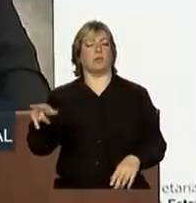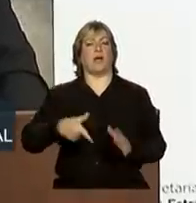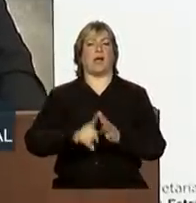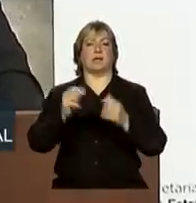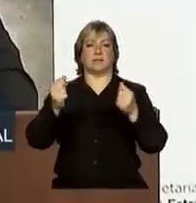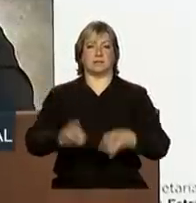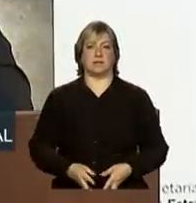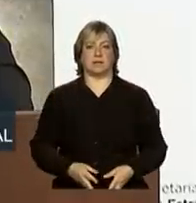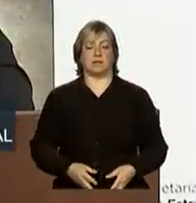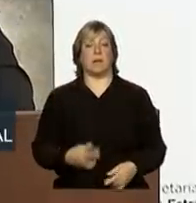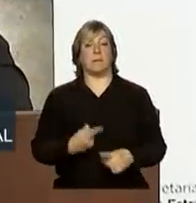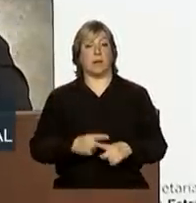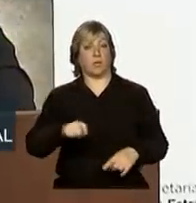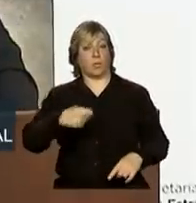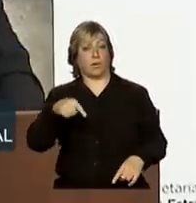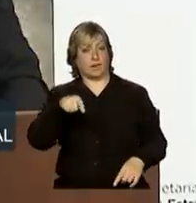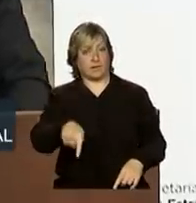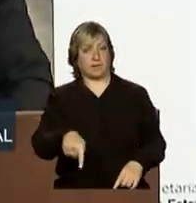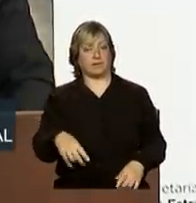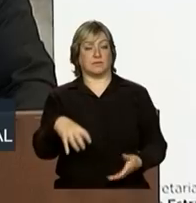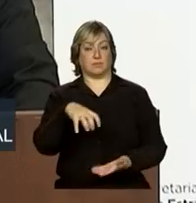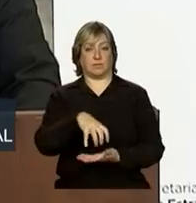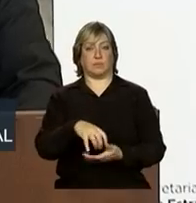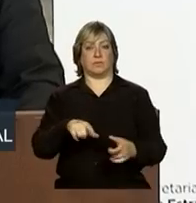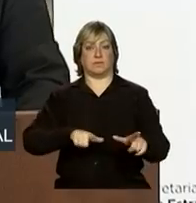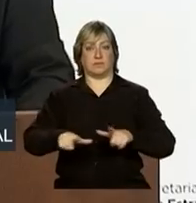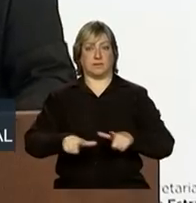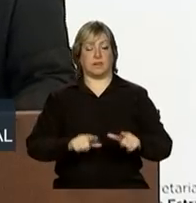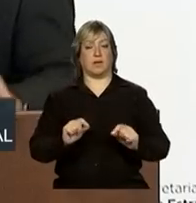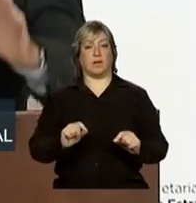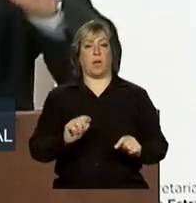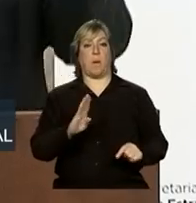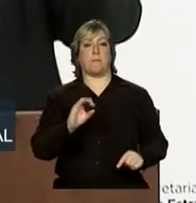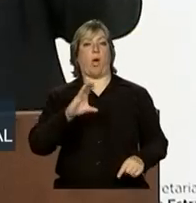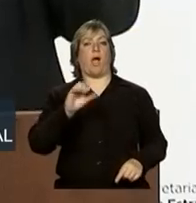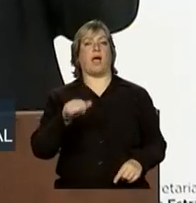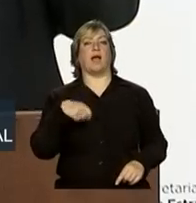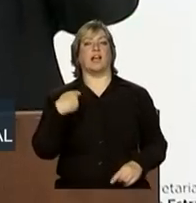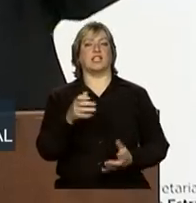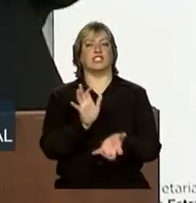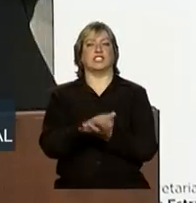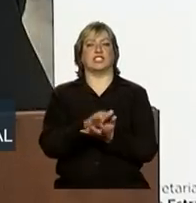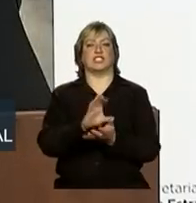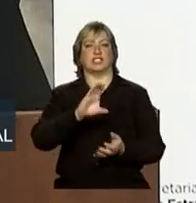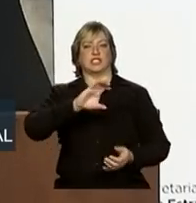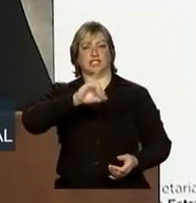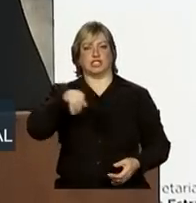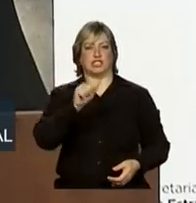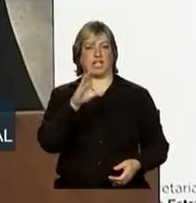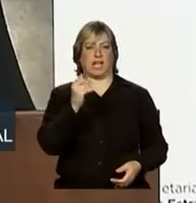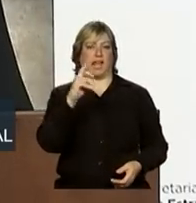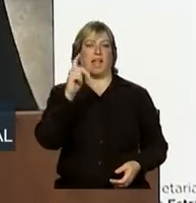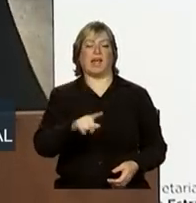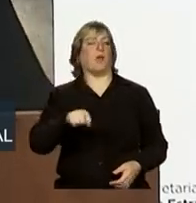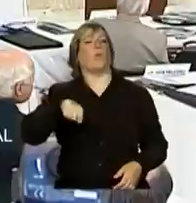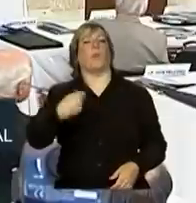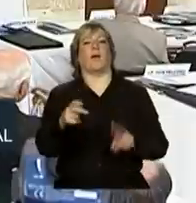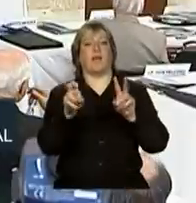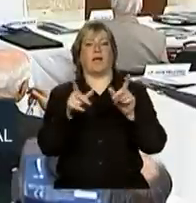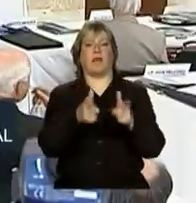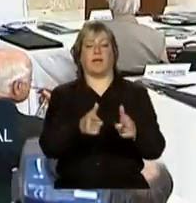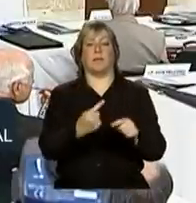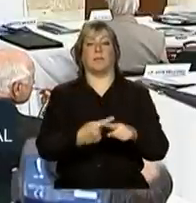O Nacano chamou esse movimento, presidente Dilma, de boca de jacaré. Uma boca de jacaré. O índice de